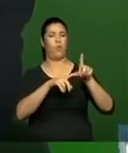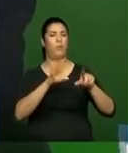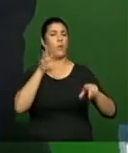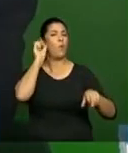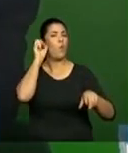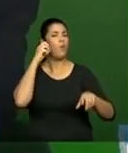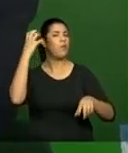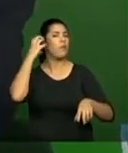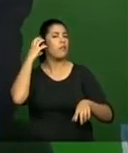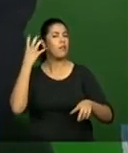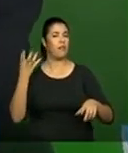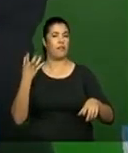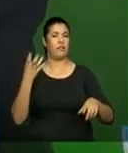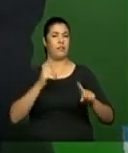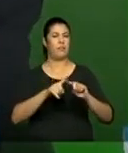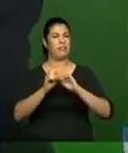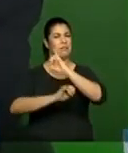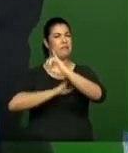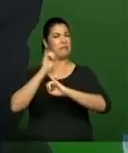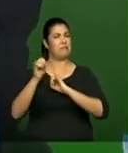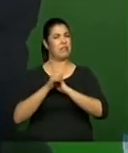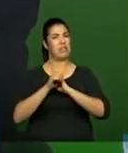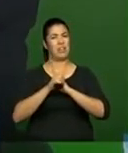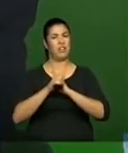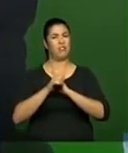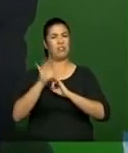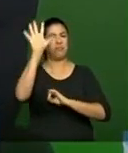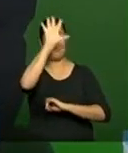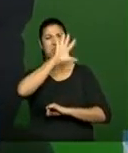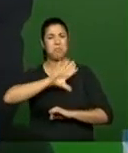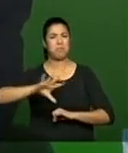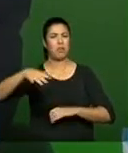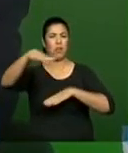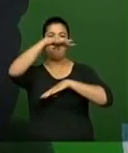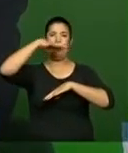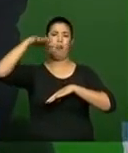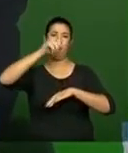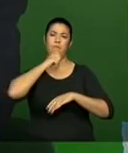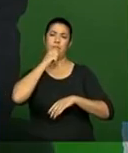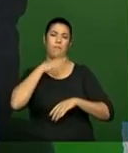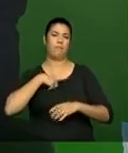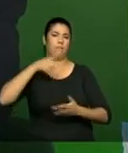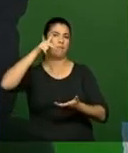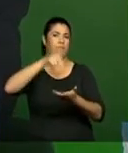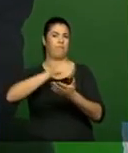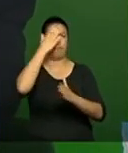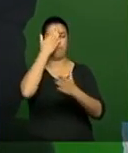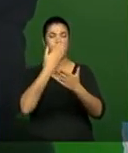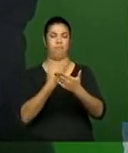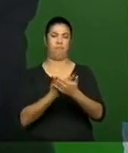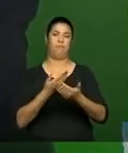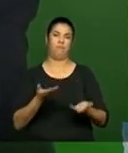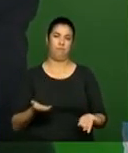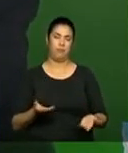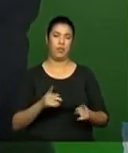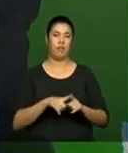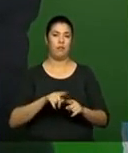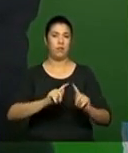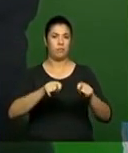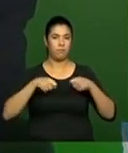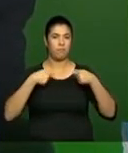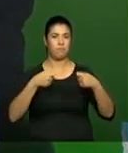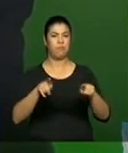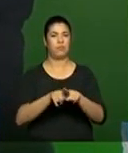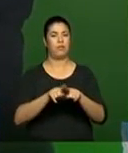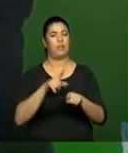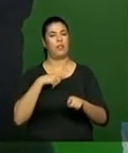CBN, mas a internet ainda é um veículo genérico. O desafio da internet é fazer exatamente isso. Os órgãos vão